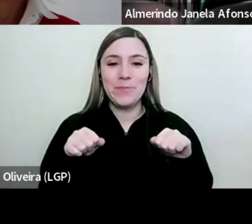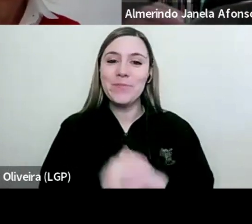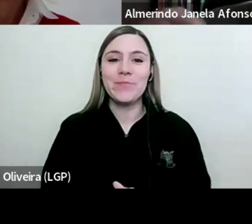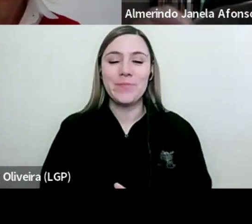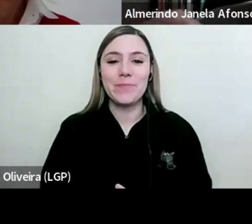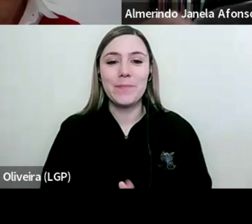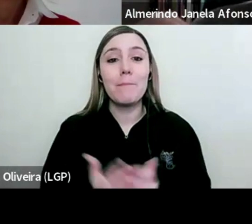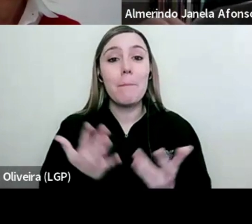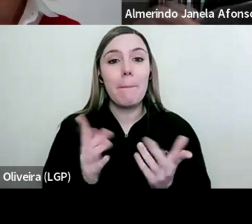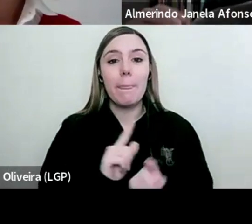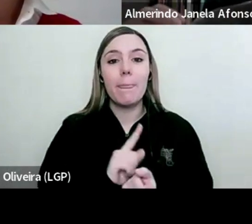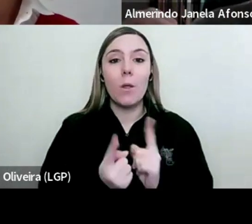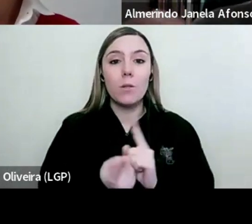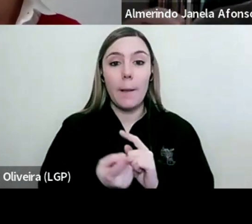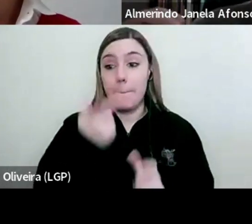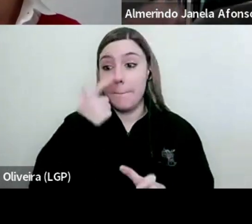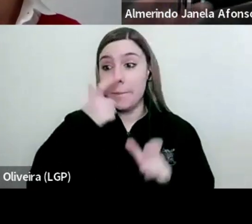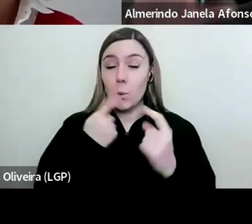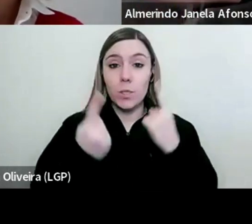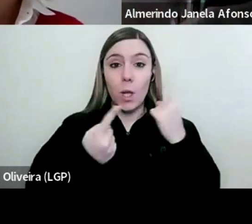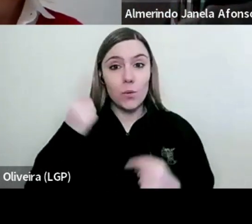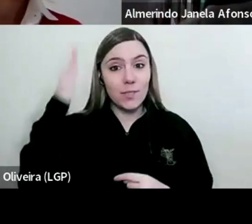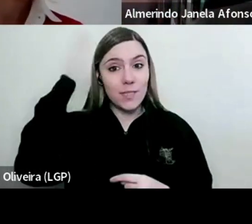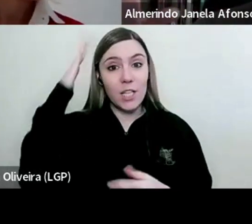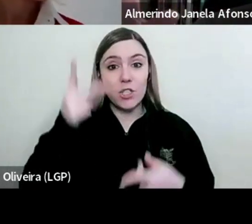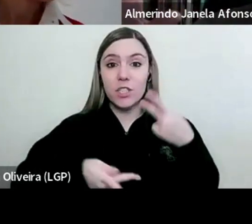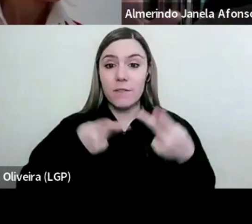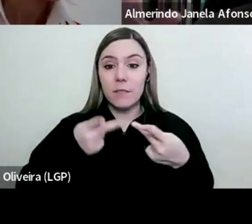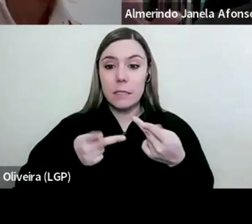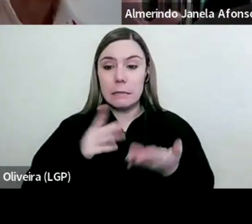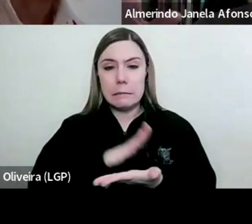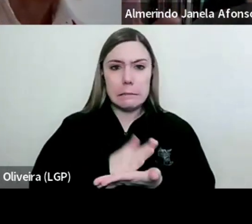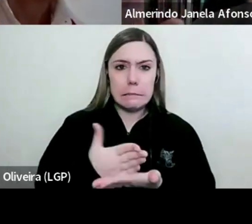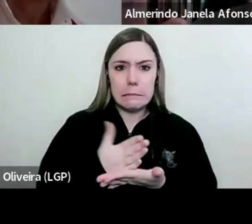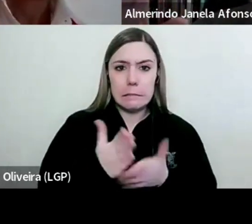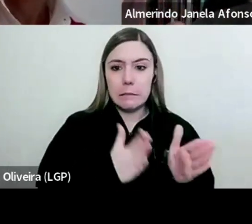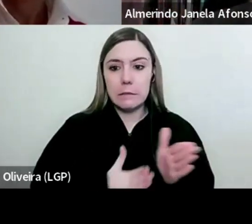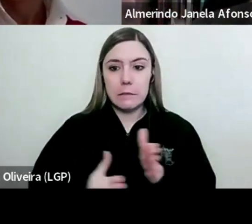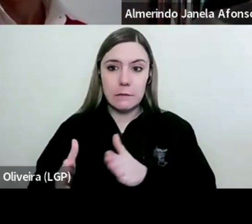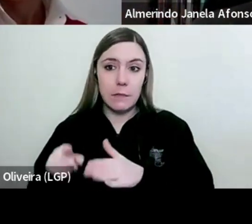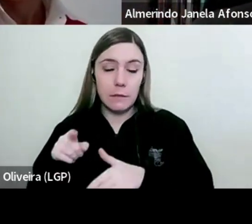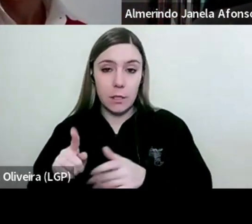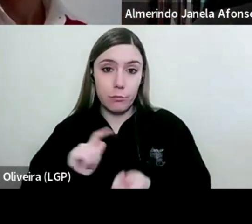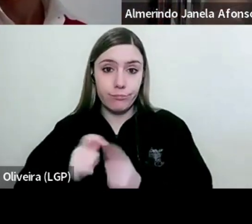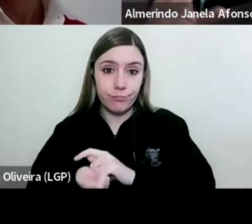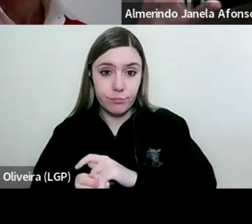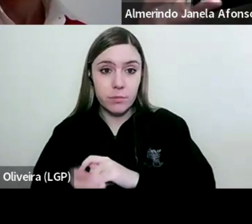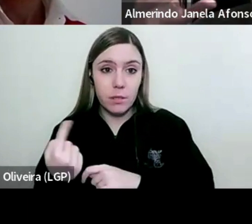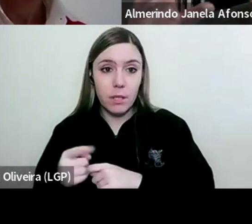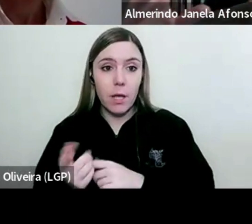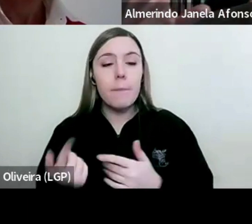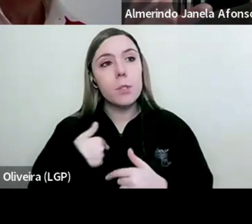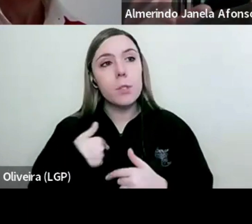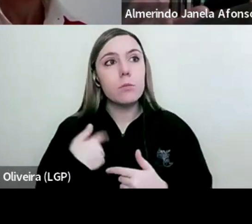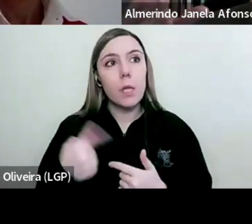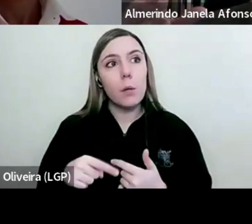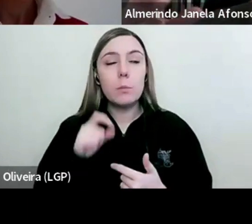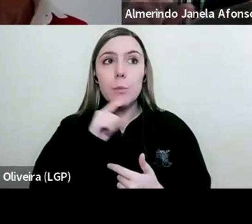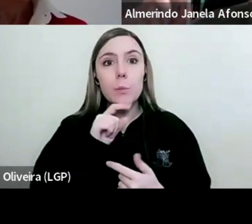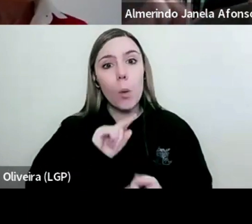Portanto, ao contrário dos que achavam que a avaliação esteve à deriva no período revolucionário, eu tenho uma hipótese contrária.